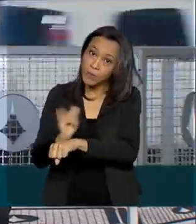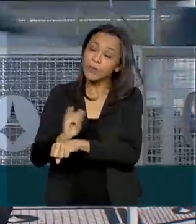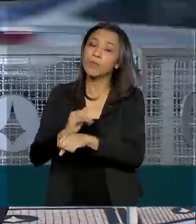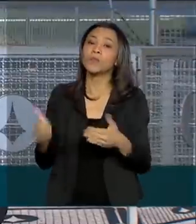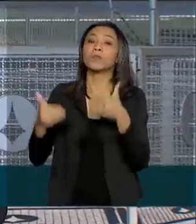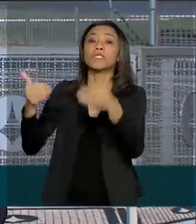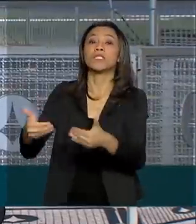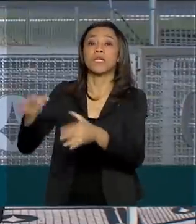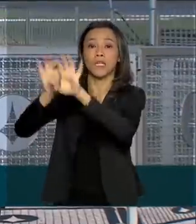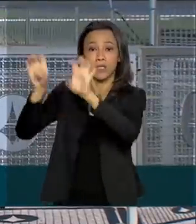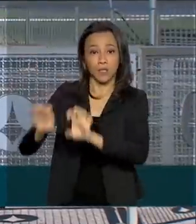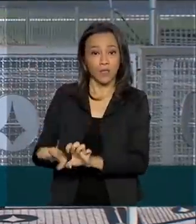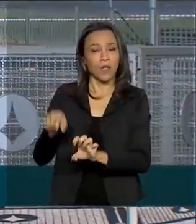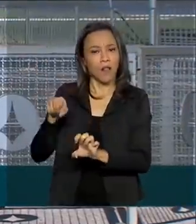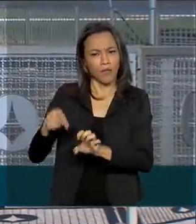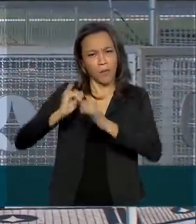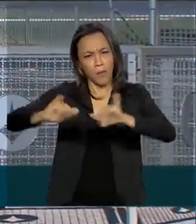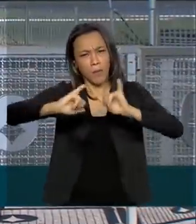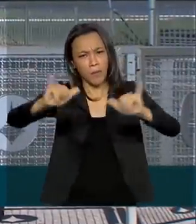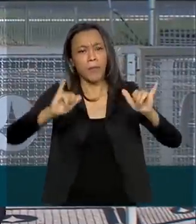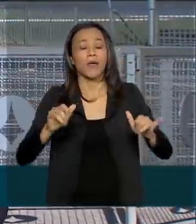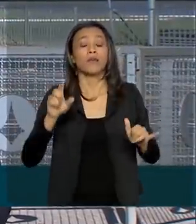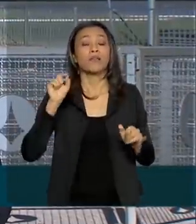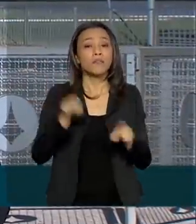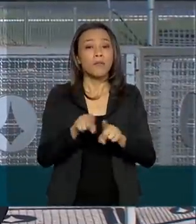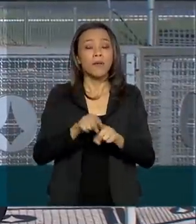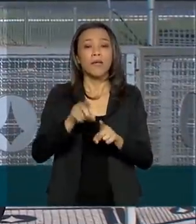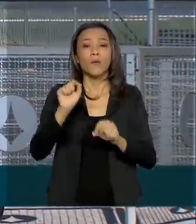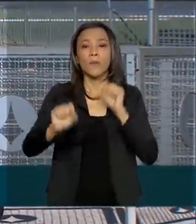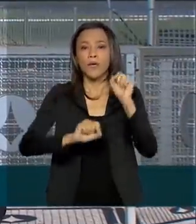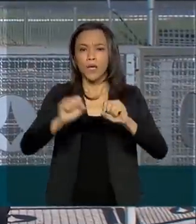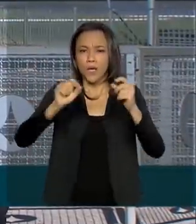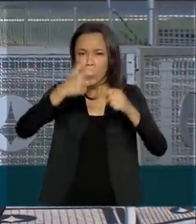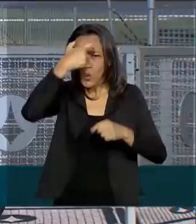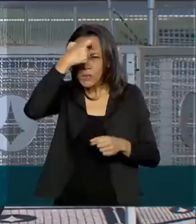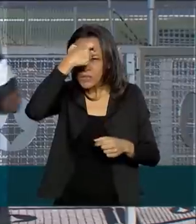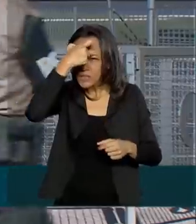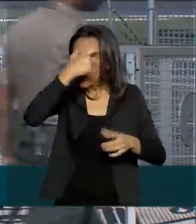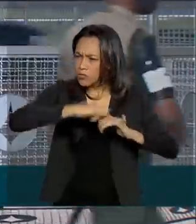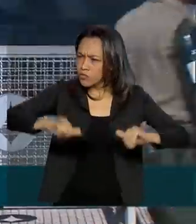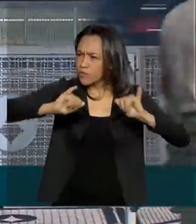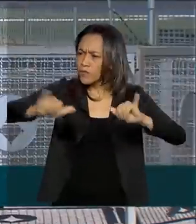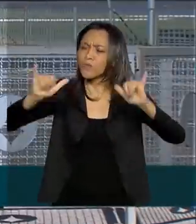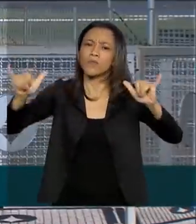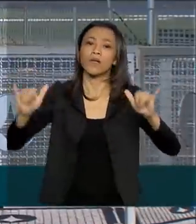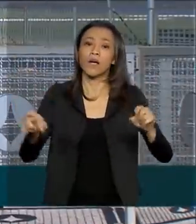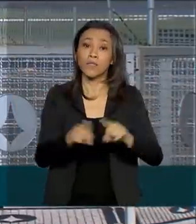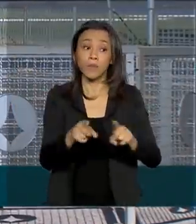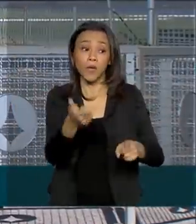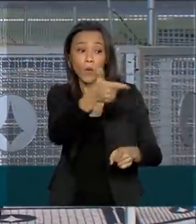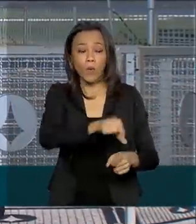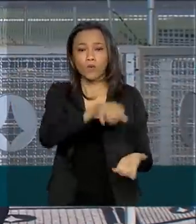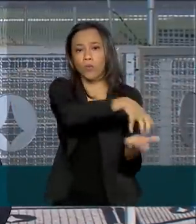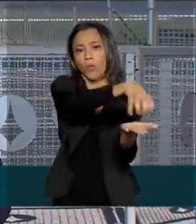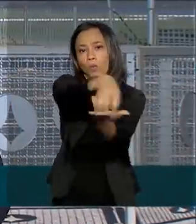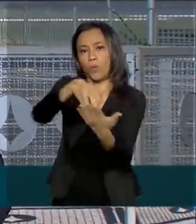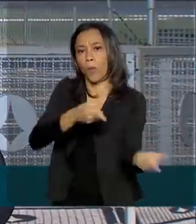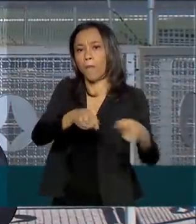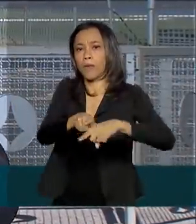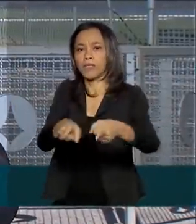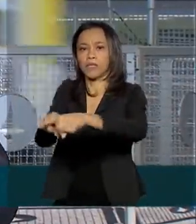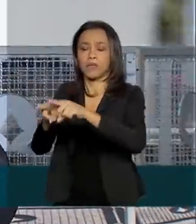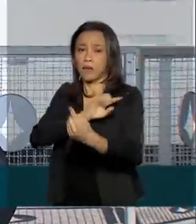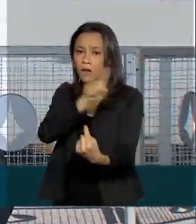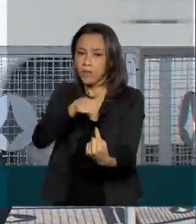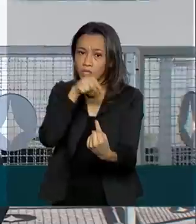aí, sobre essa campanha, ocorrerão ações de conscientização nas redes sociais e também junto a instituições parceiras. O objetivo é fazer